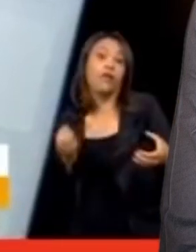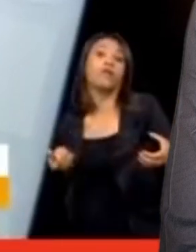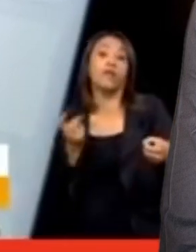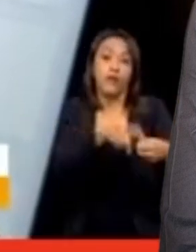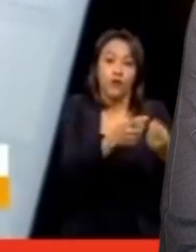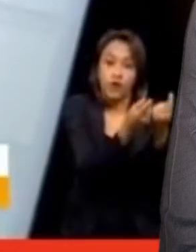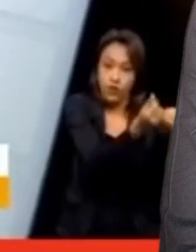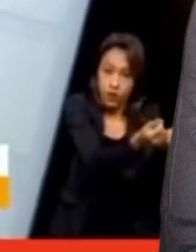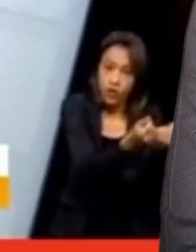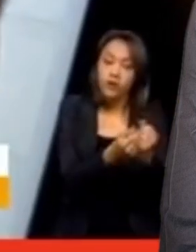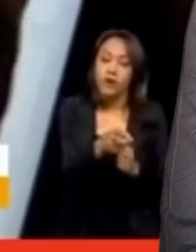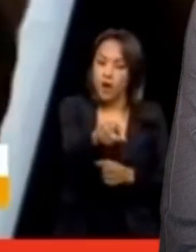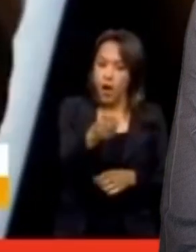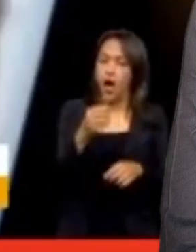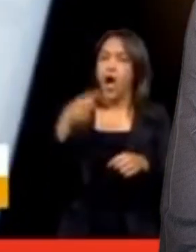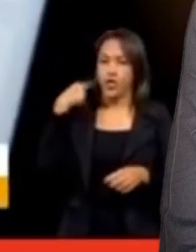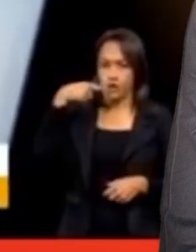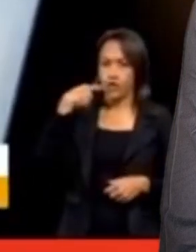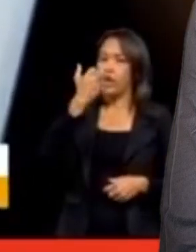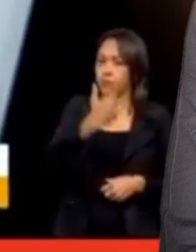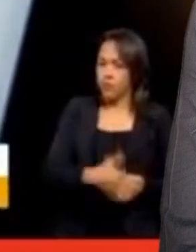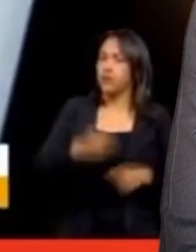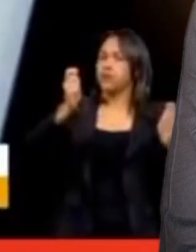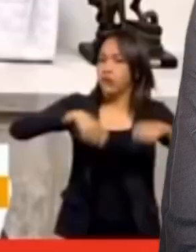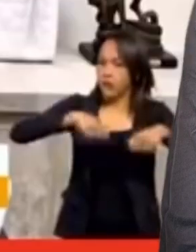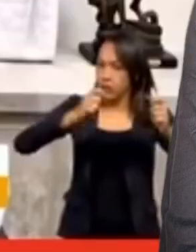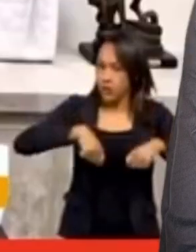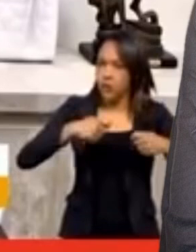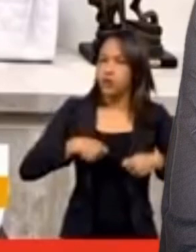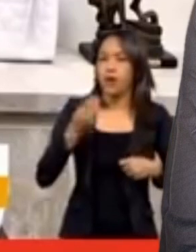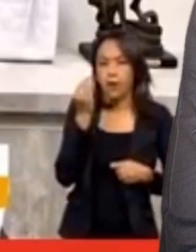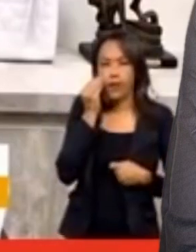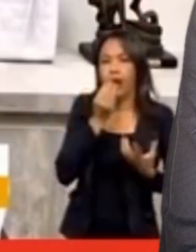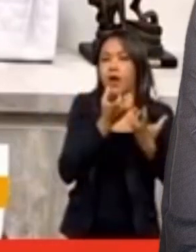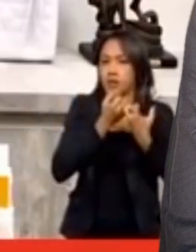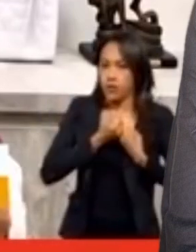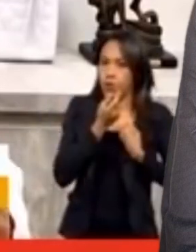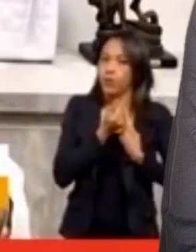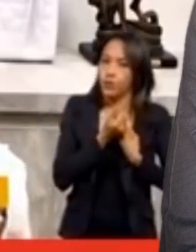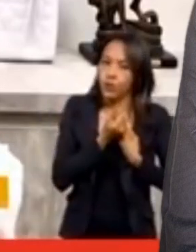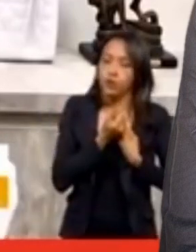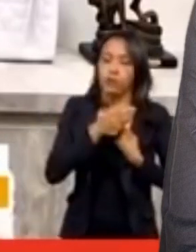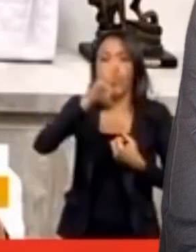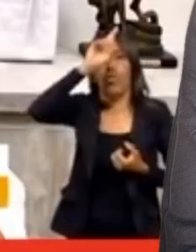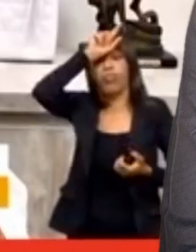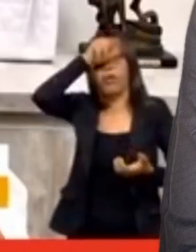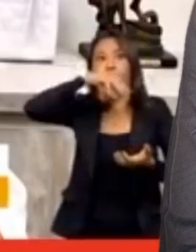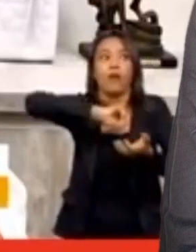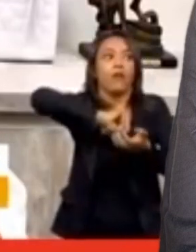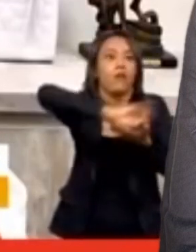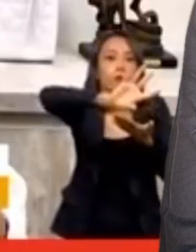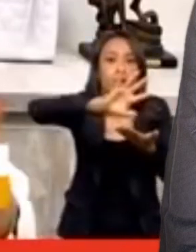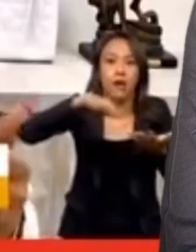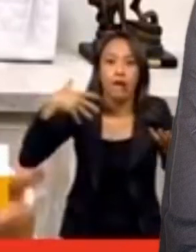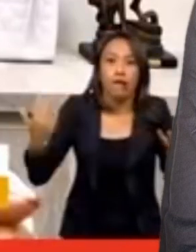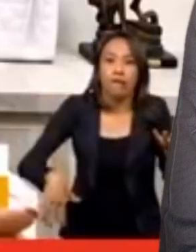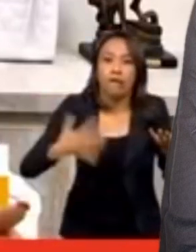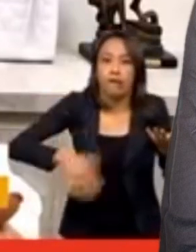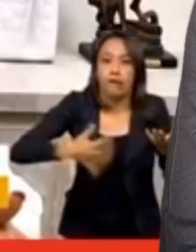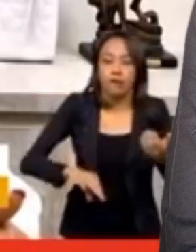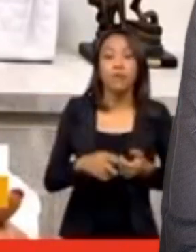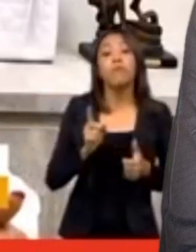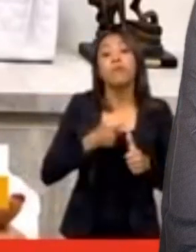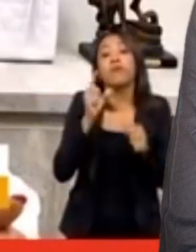é possível sim recuperar um dinheiro transferido por engano. A minha orientação é a seguinte, a primeira atitude é